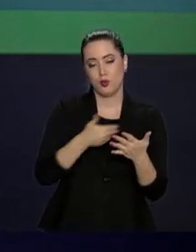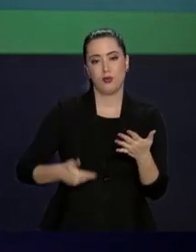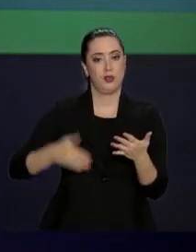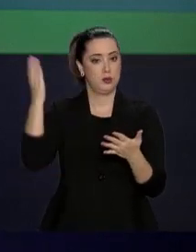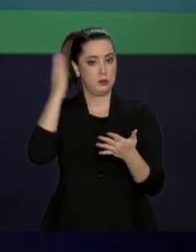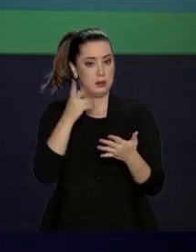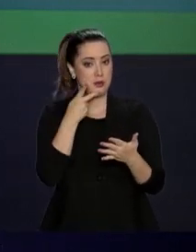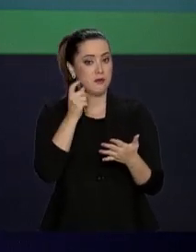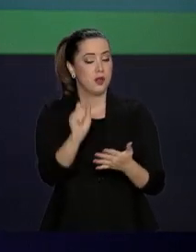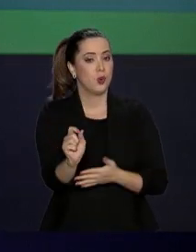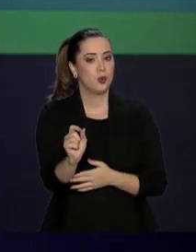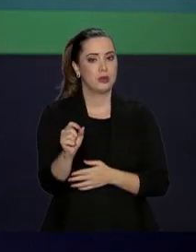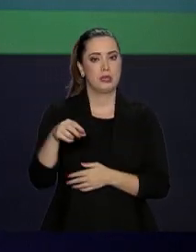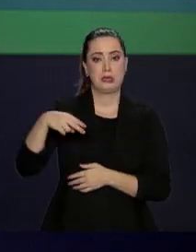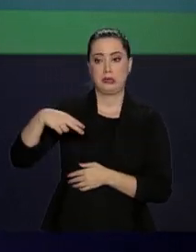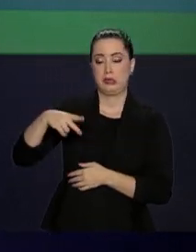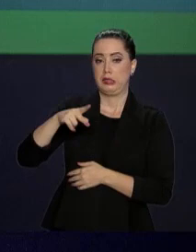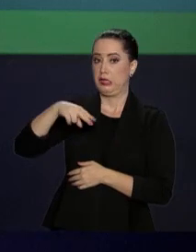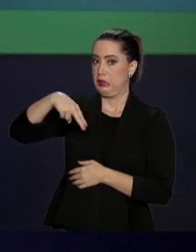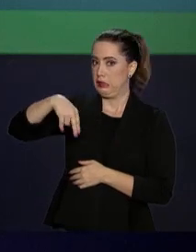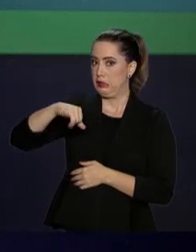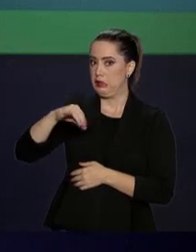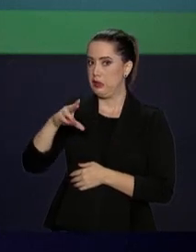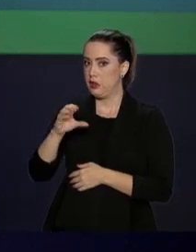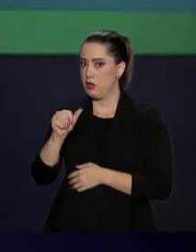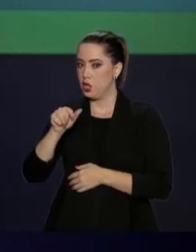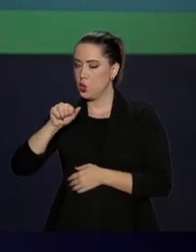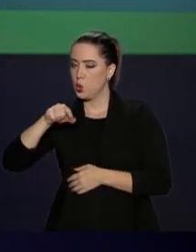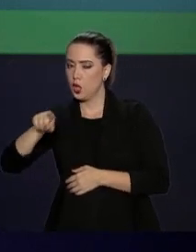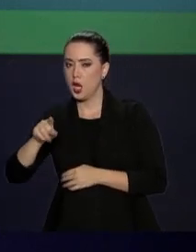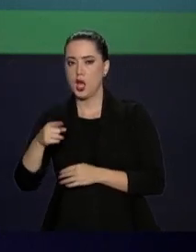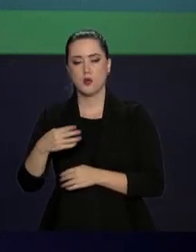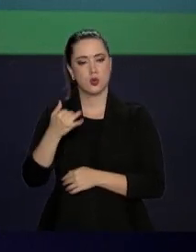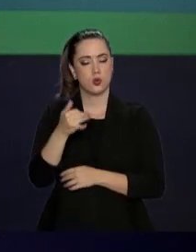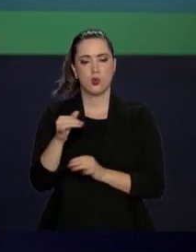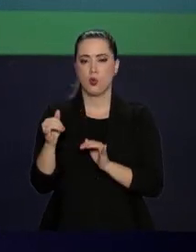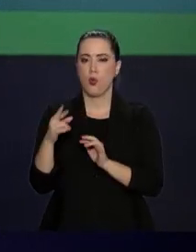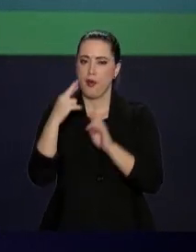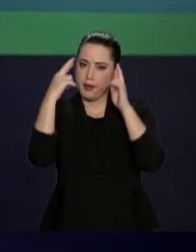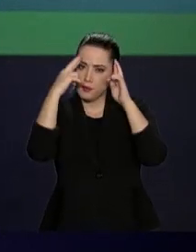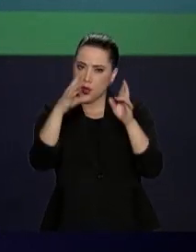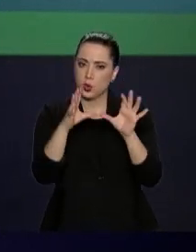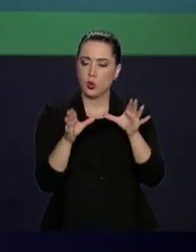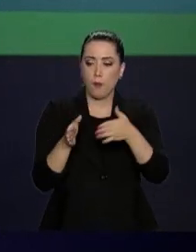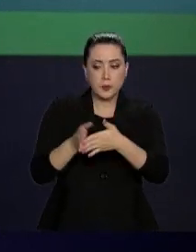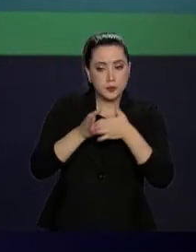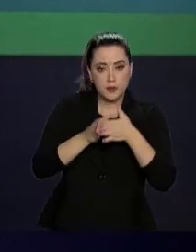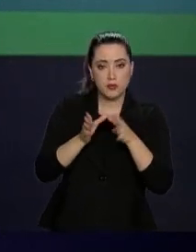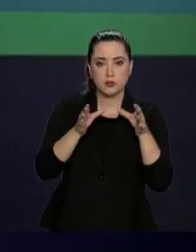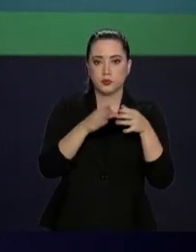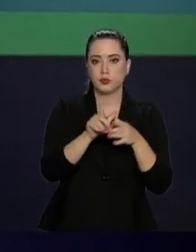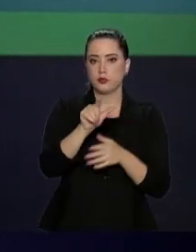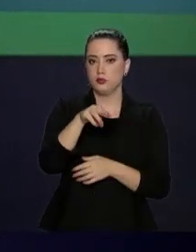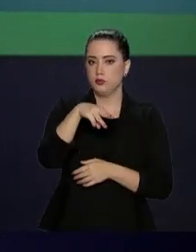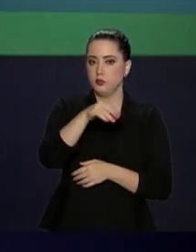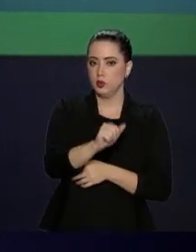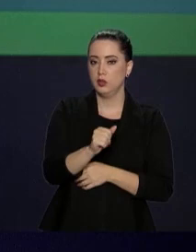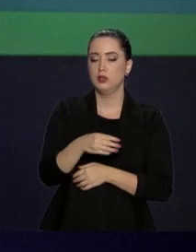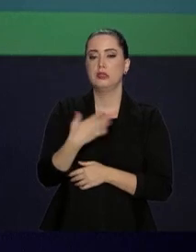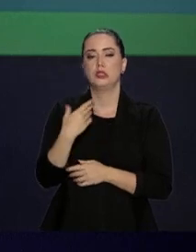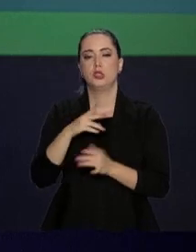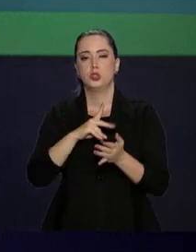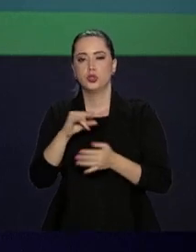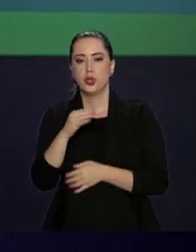brasileiro disse que, como Nicolás Maduro não atendeu aos apelos do Grupo de Lima, formulados na declaração de 4 de